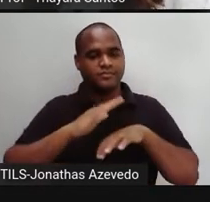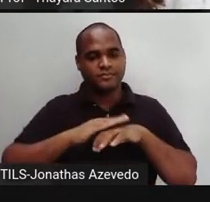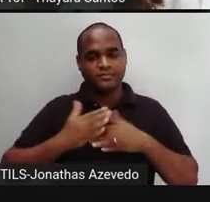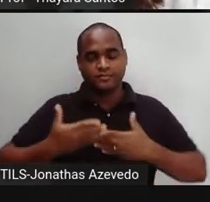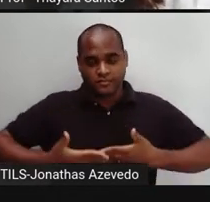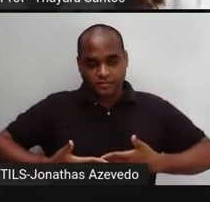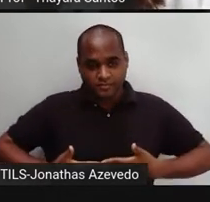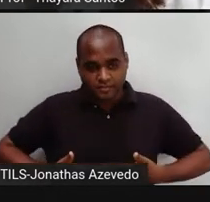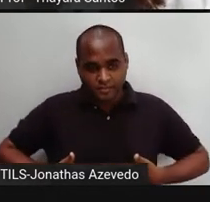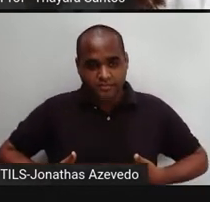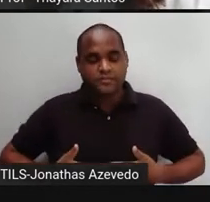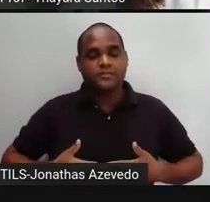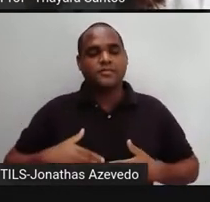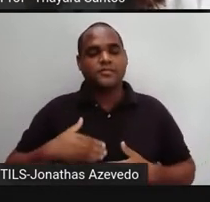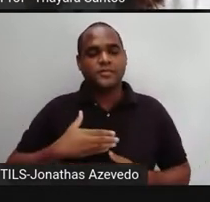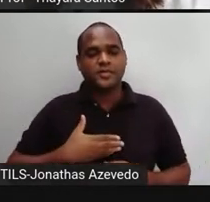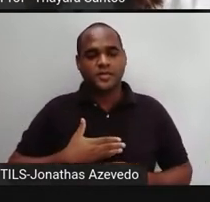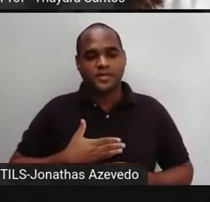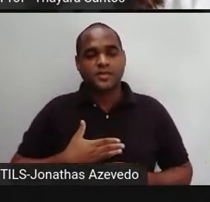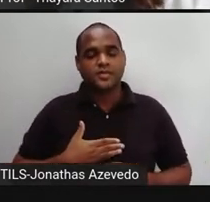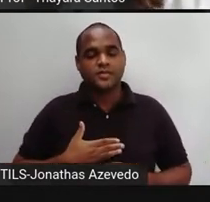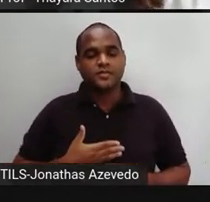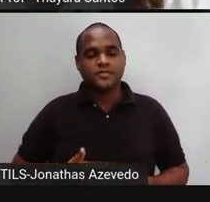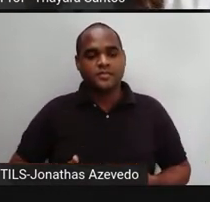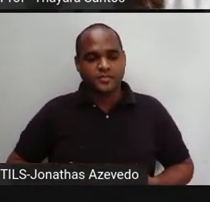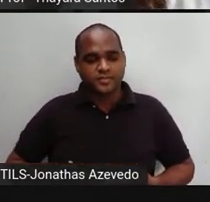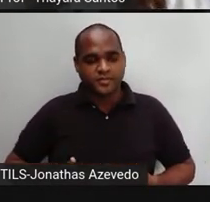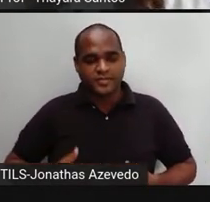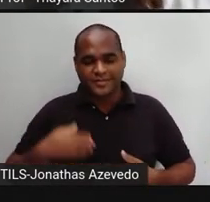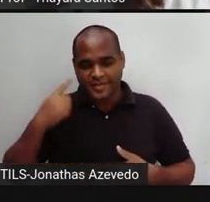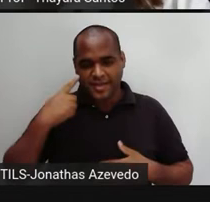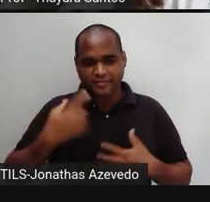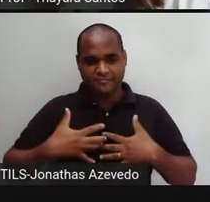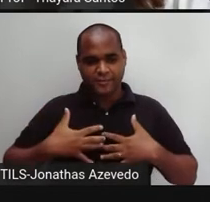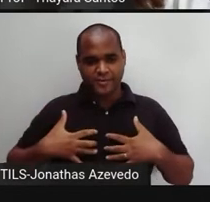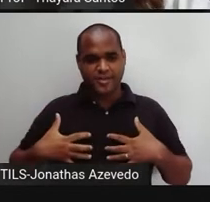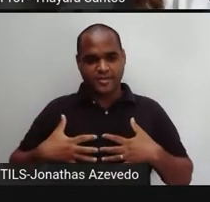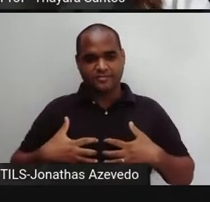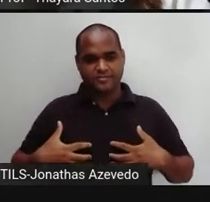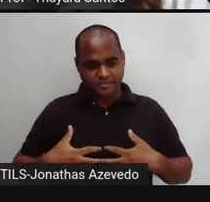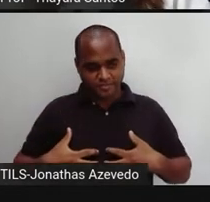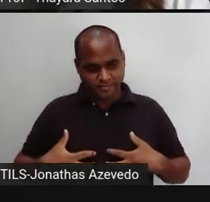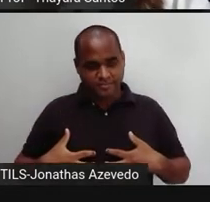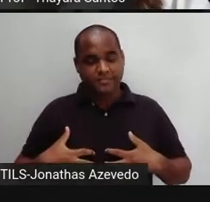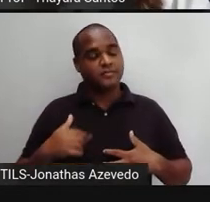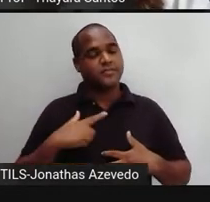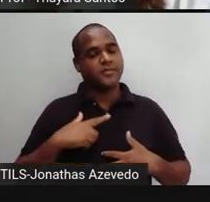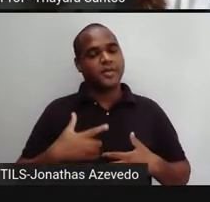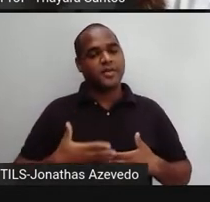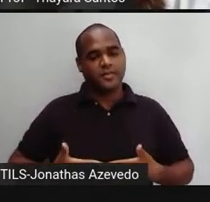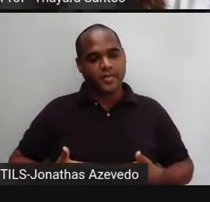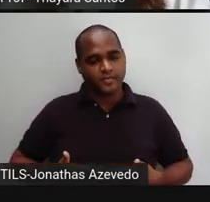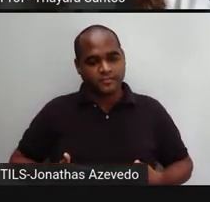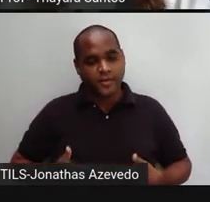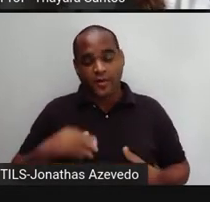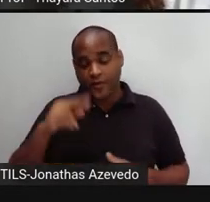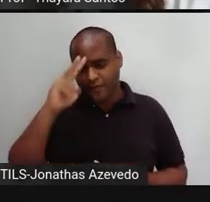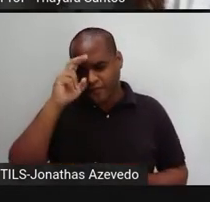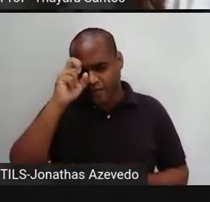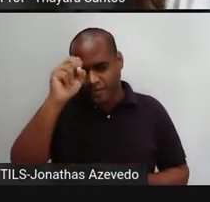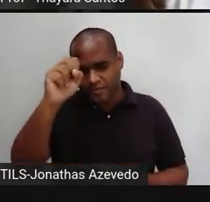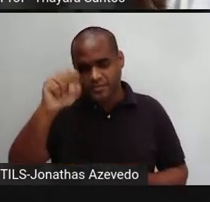que é a caixa toráxica, onde tá as nossas costelas, botem a mão e respirem, inspirem forte.